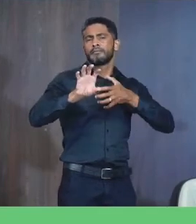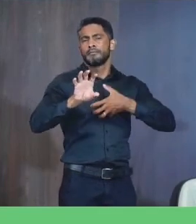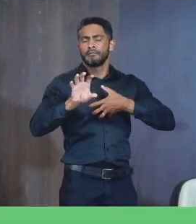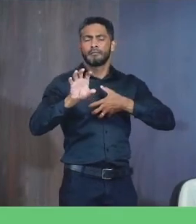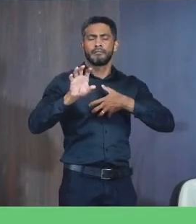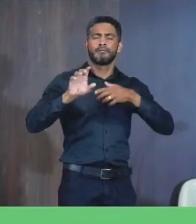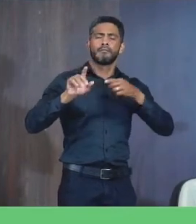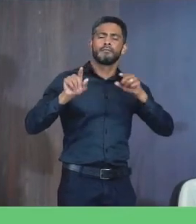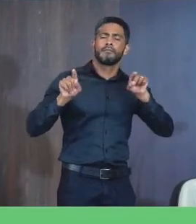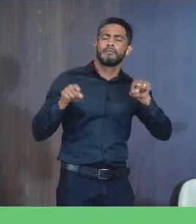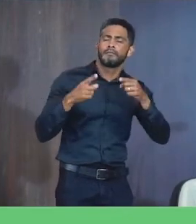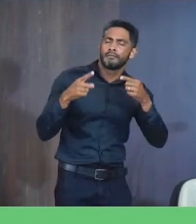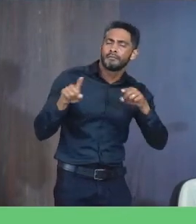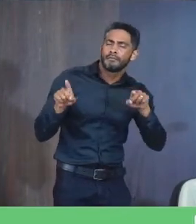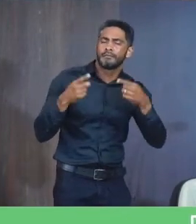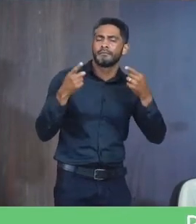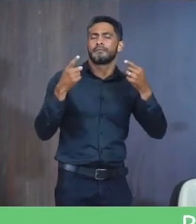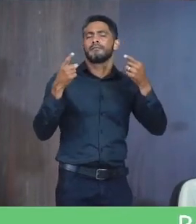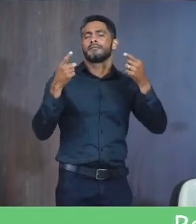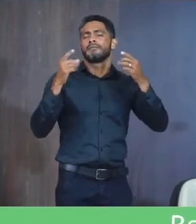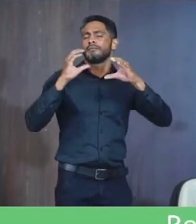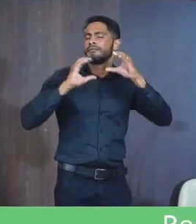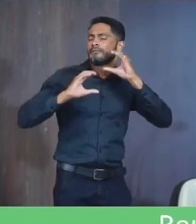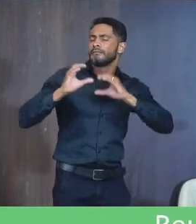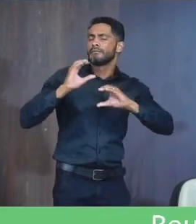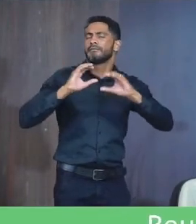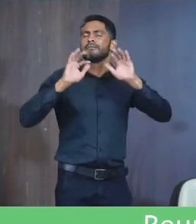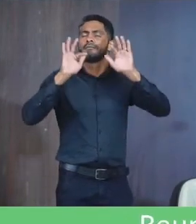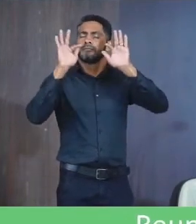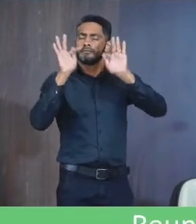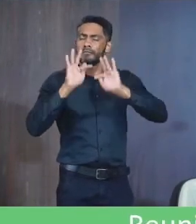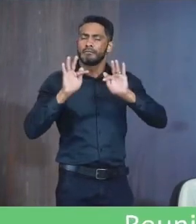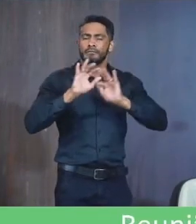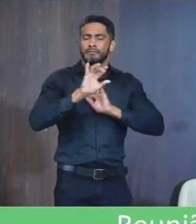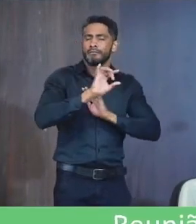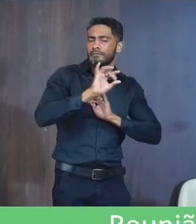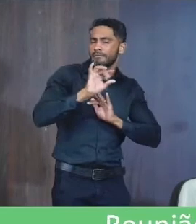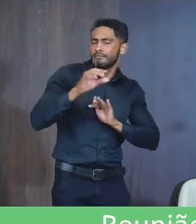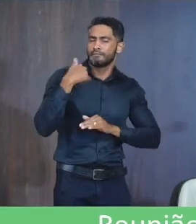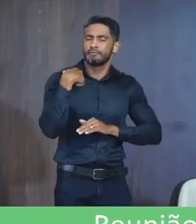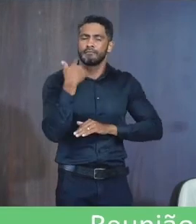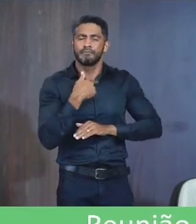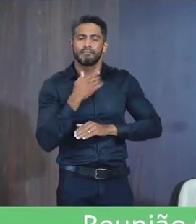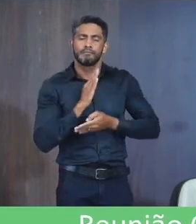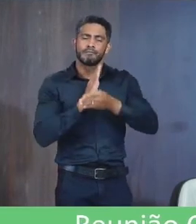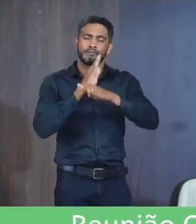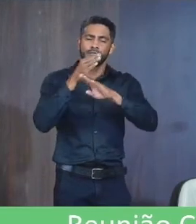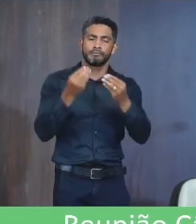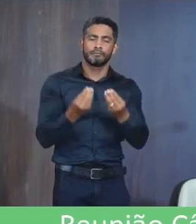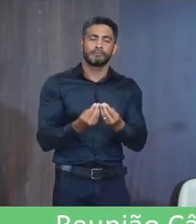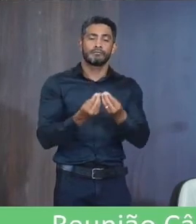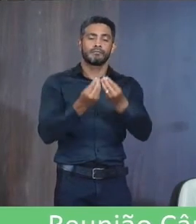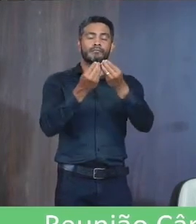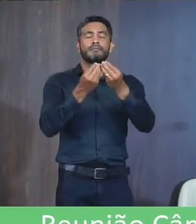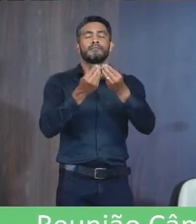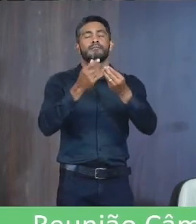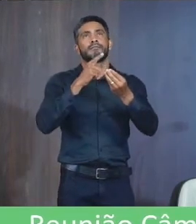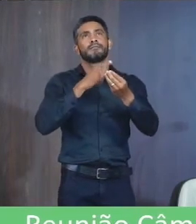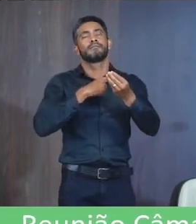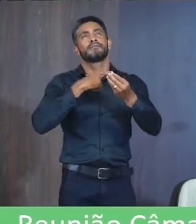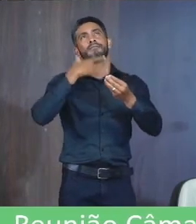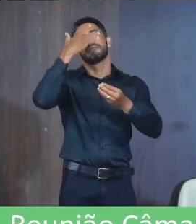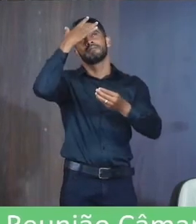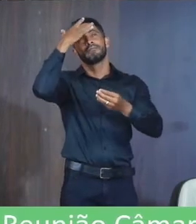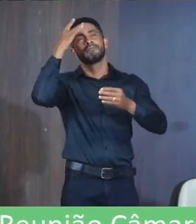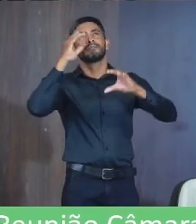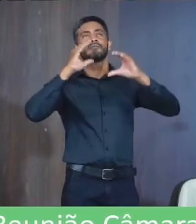A felicidade Também no interior De cada um de nós Quando vamos A igreja E recebemos Aquele coral Lindo